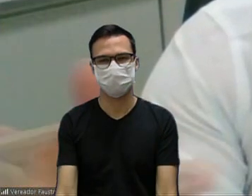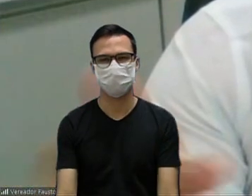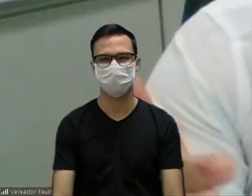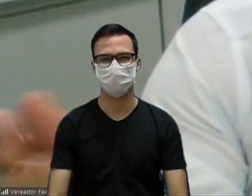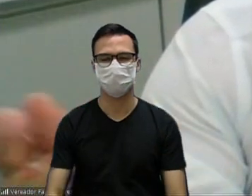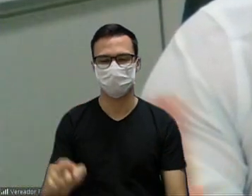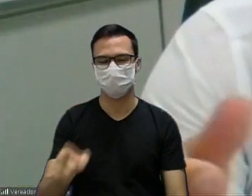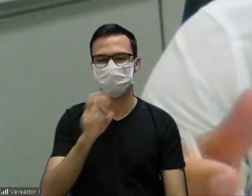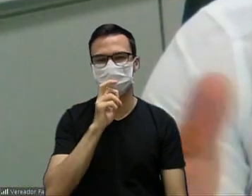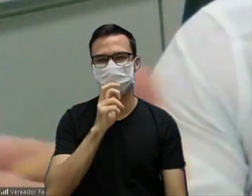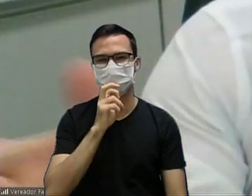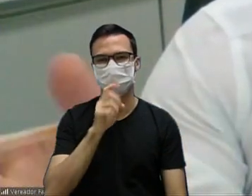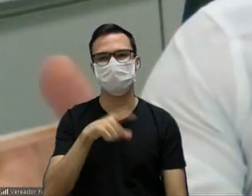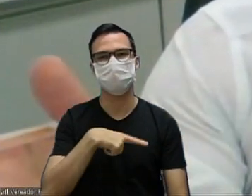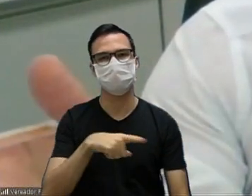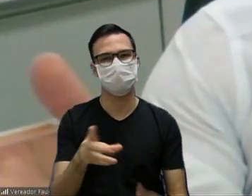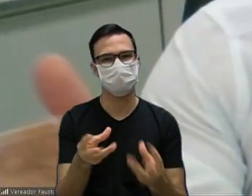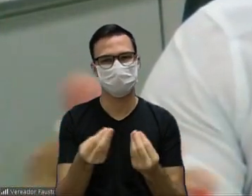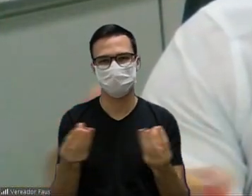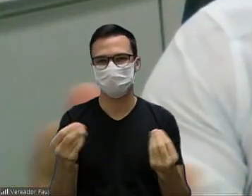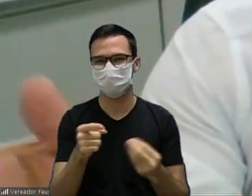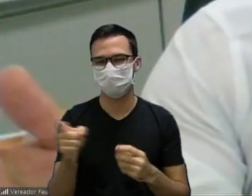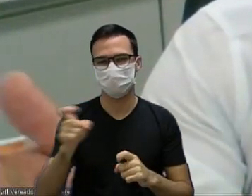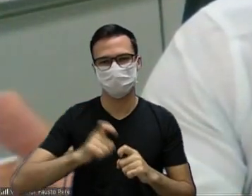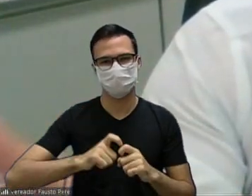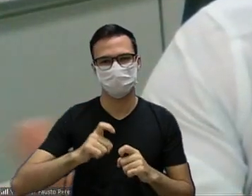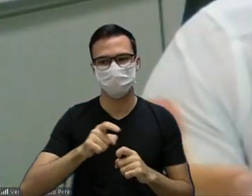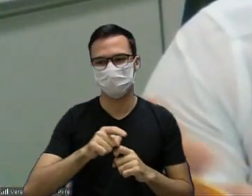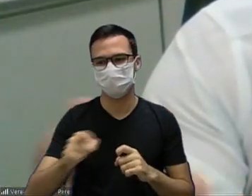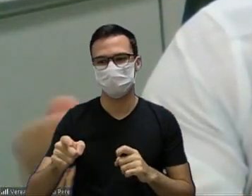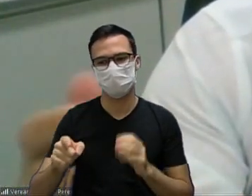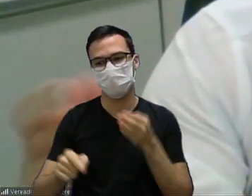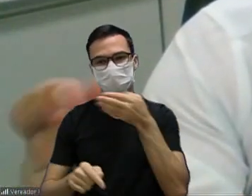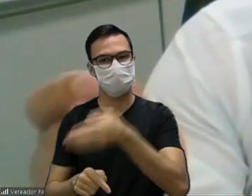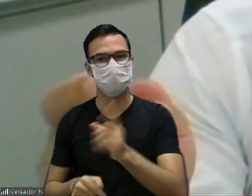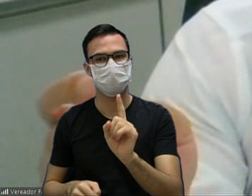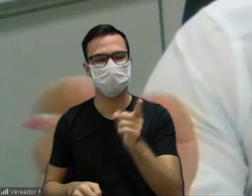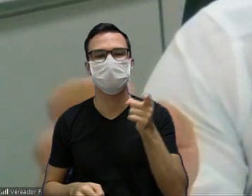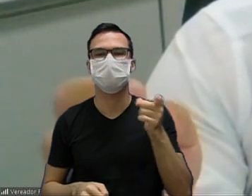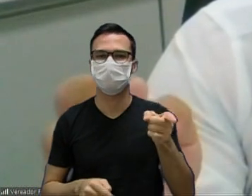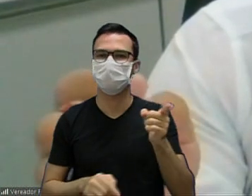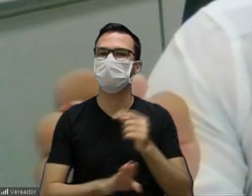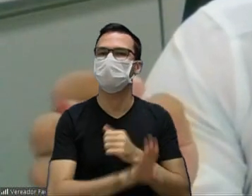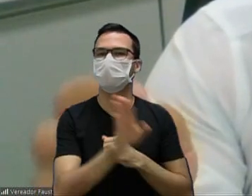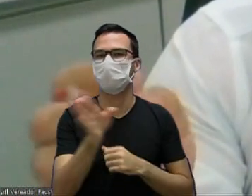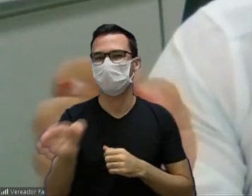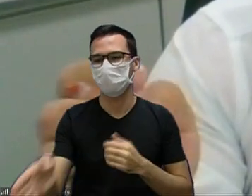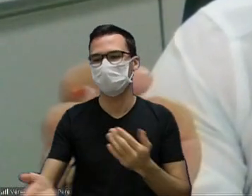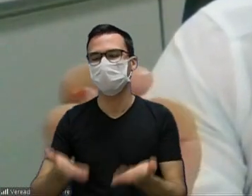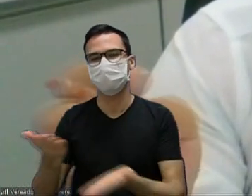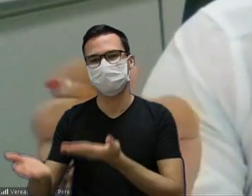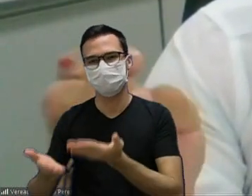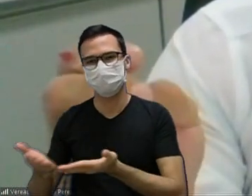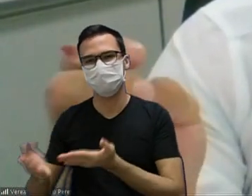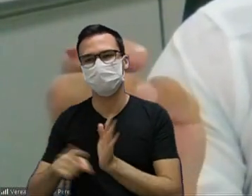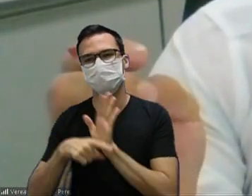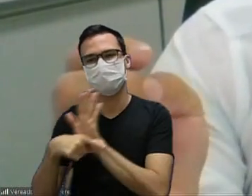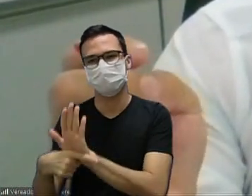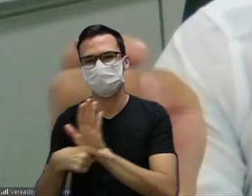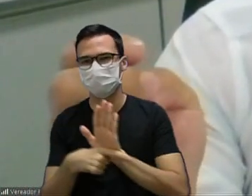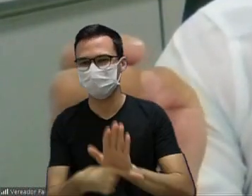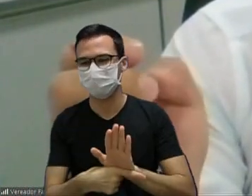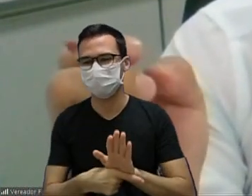em Sorocaba tem muitos médicos que não iam atender lá e esses aí estavam atendendo a nossa população com muito carinho com muita